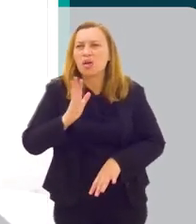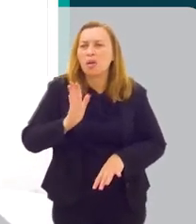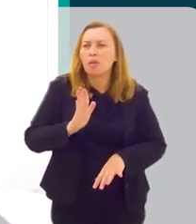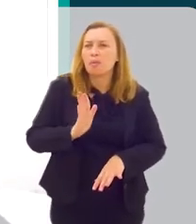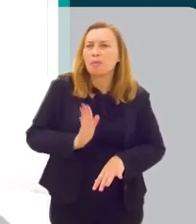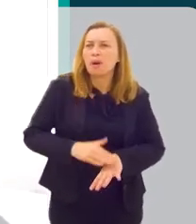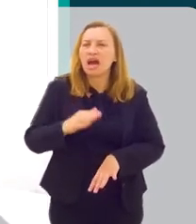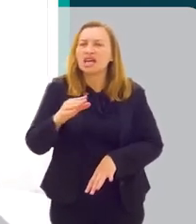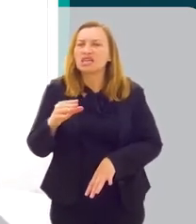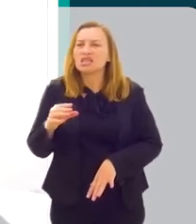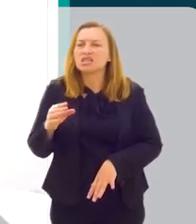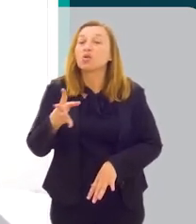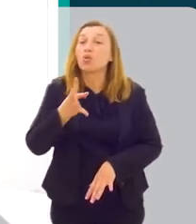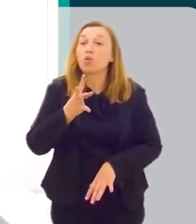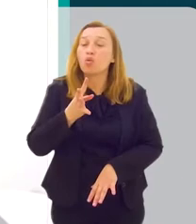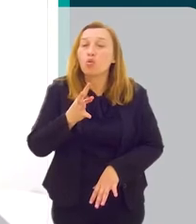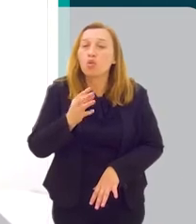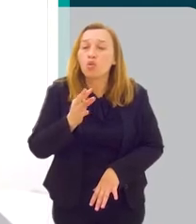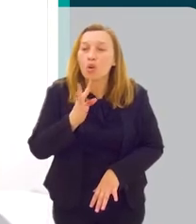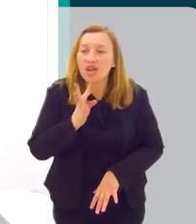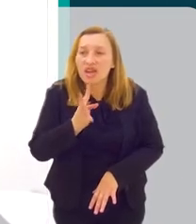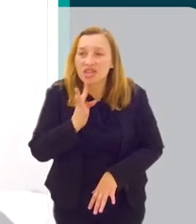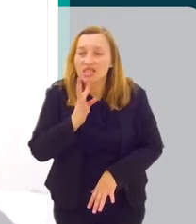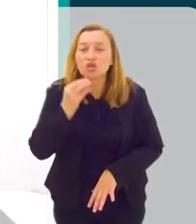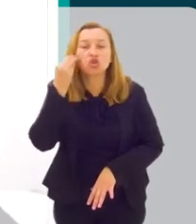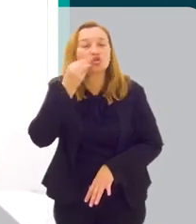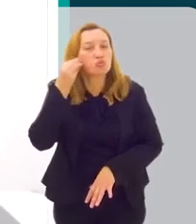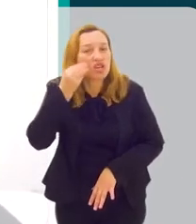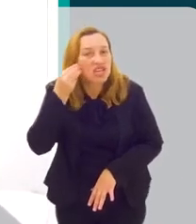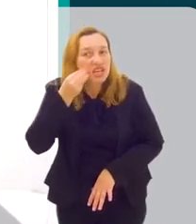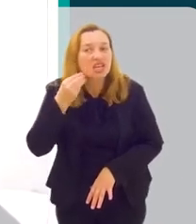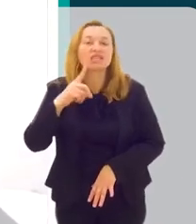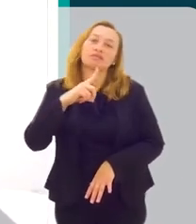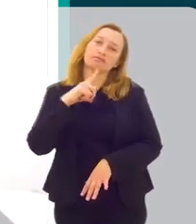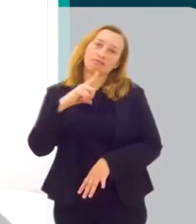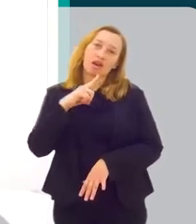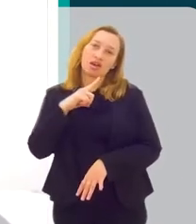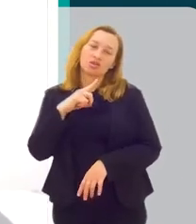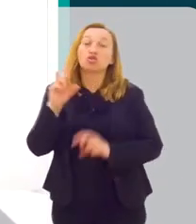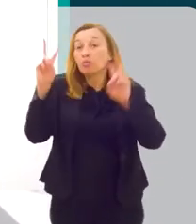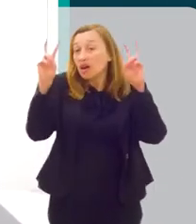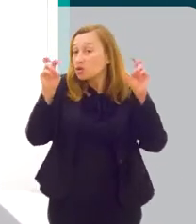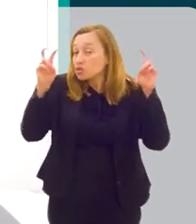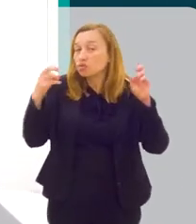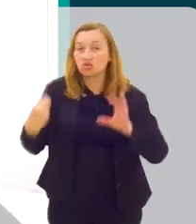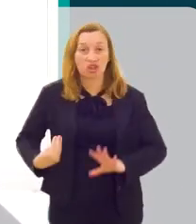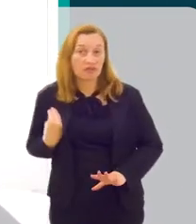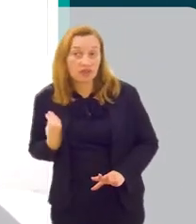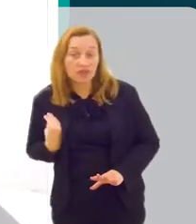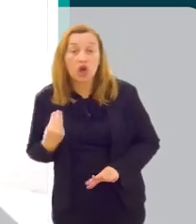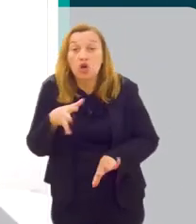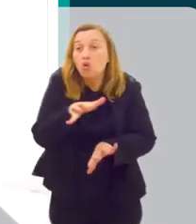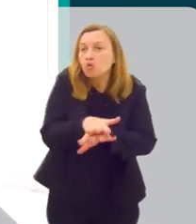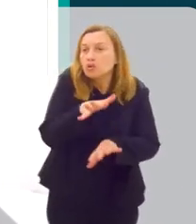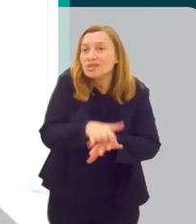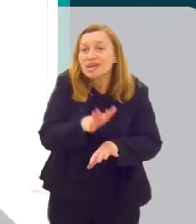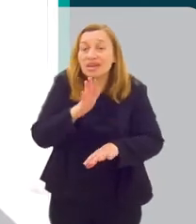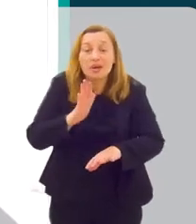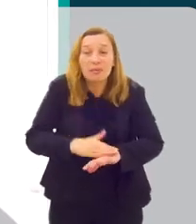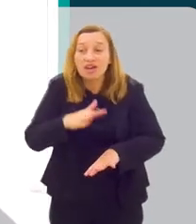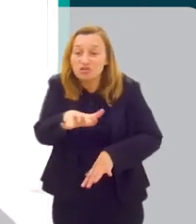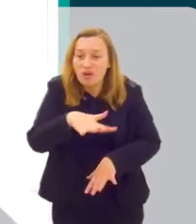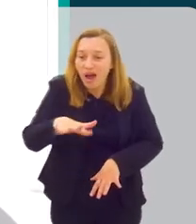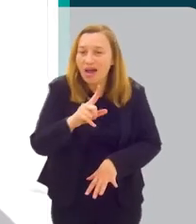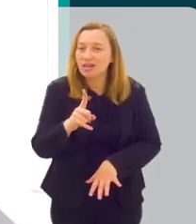fica velho, mais maduro, mais conhecedor, mais experiência a gente tem sobre situações da vida. E o